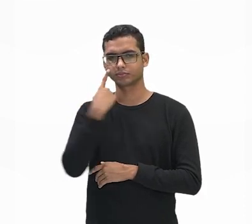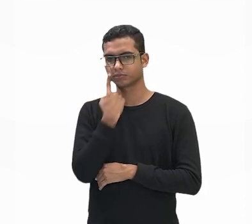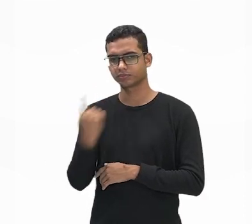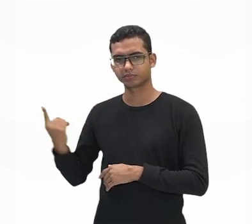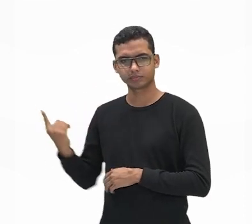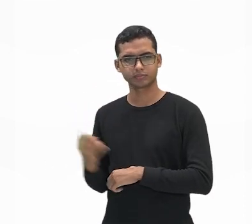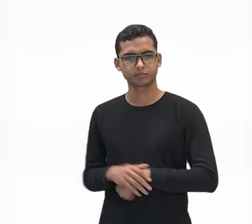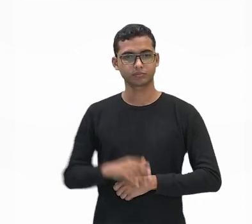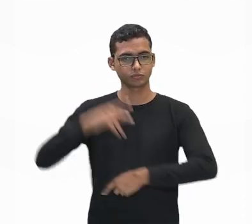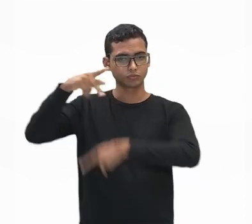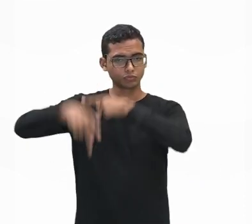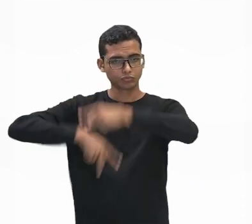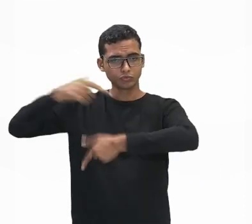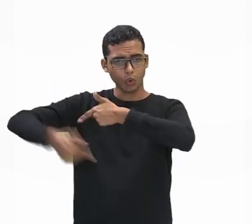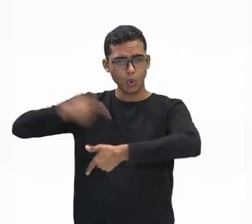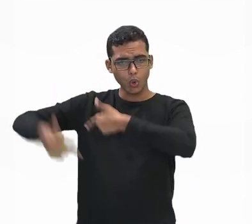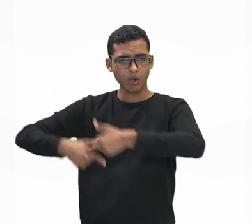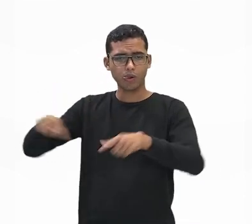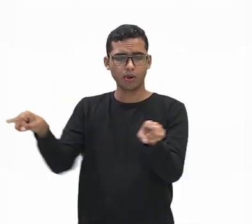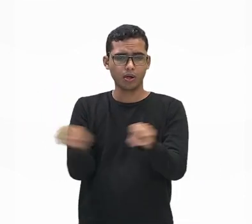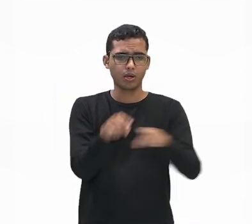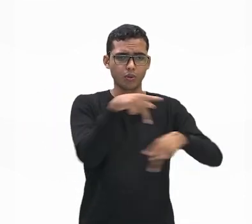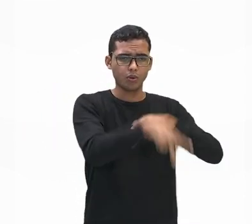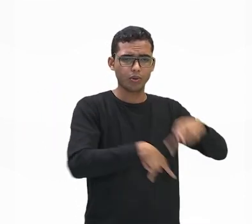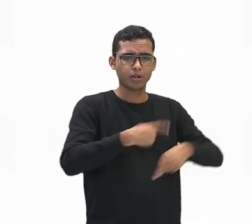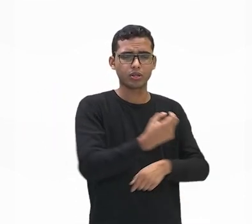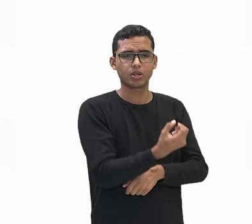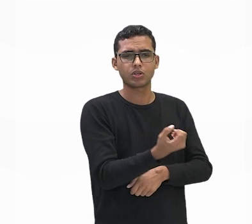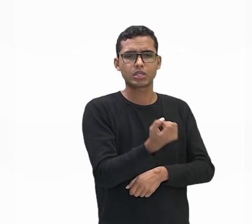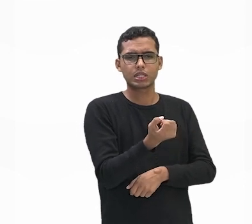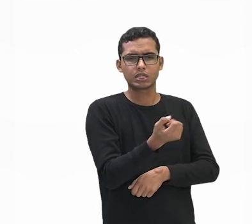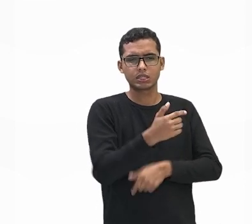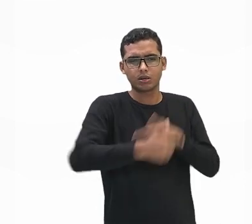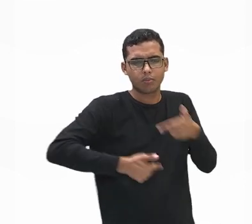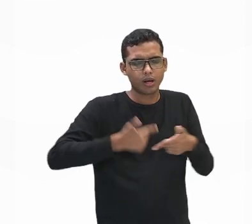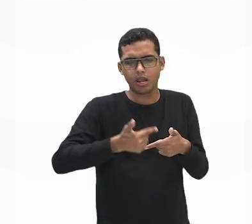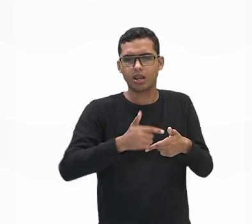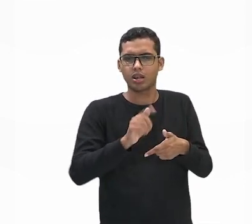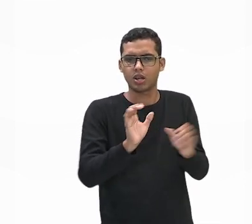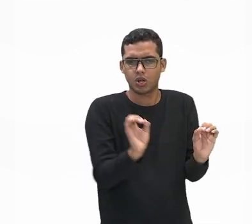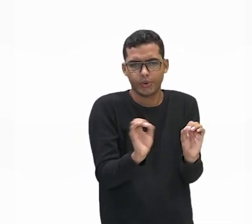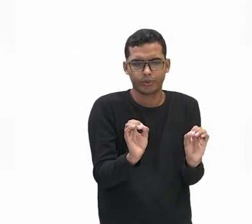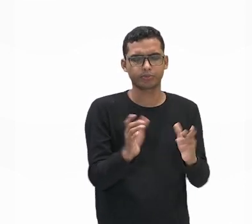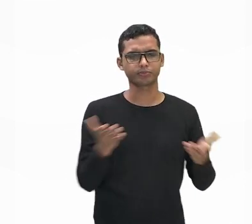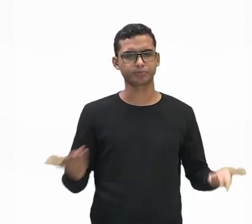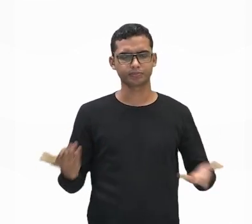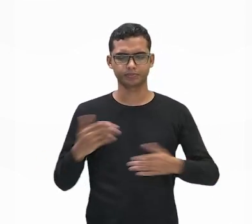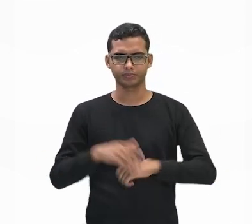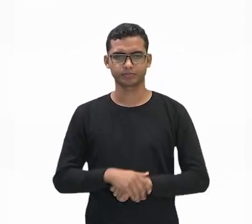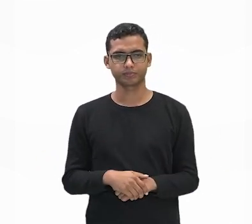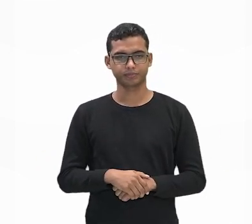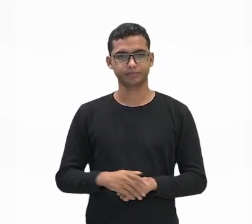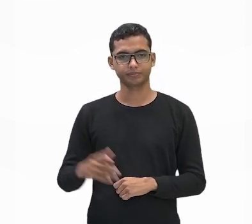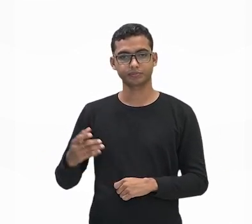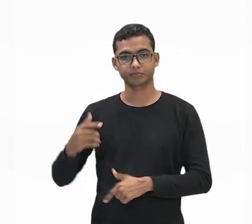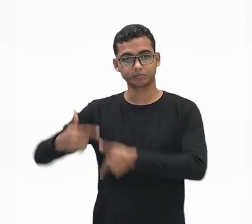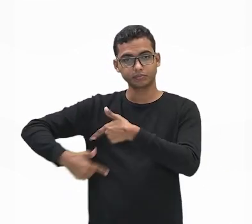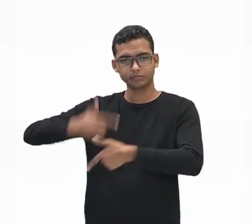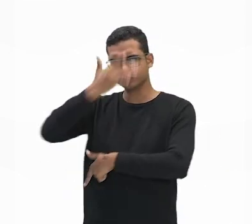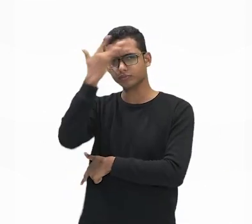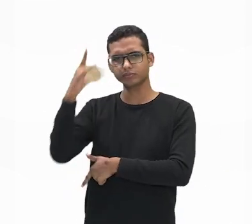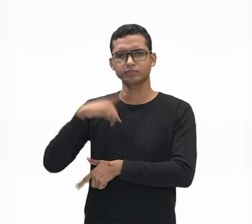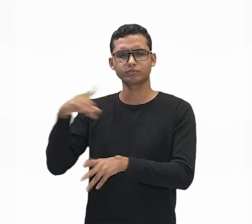a população economicamente inativa. Toda pessoa que trabalha aqui no Brasil entra nesse cálculo da PEA população